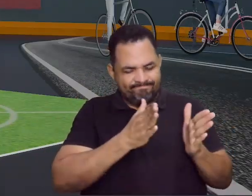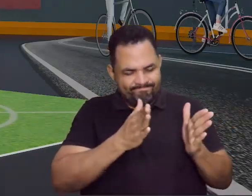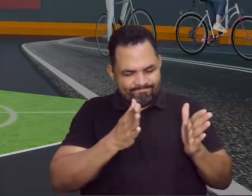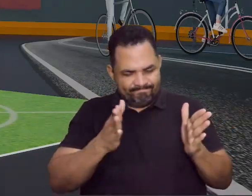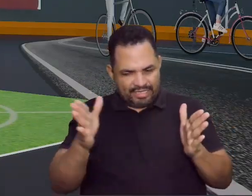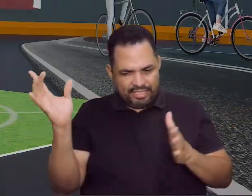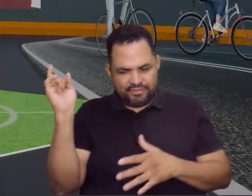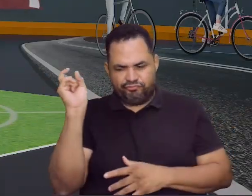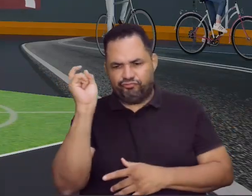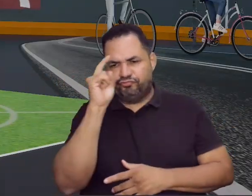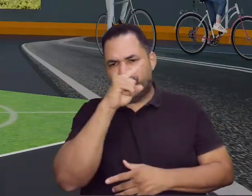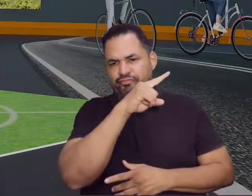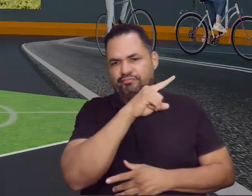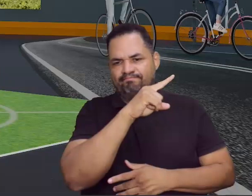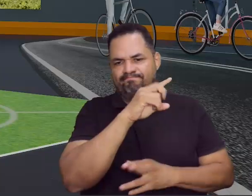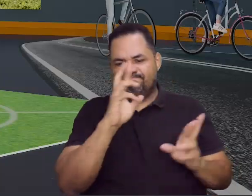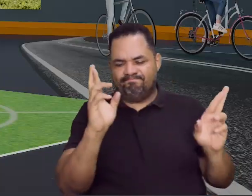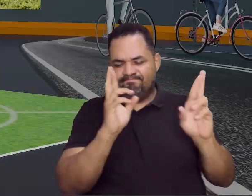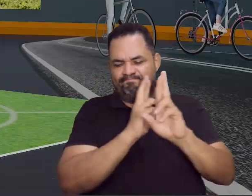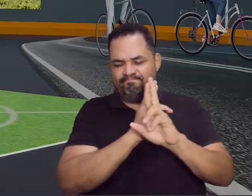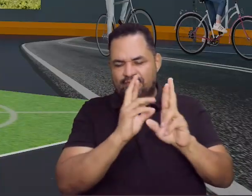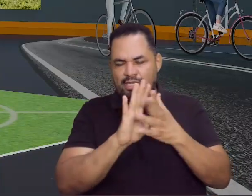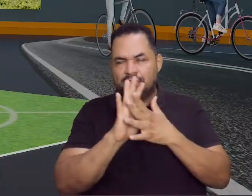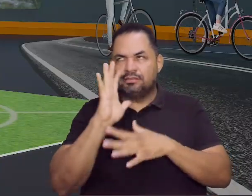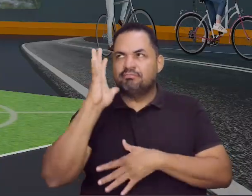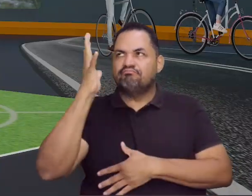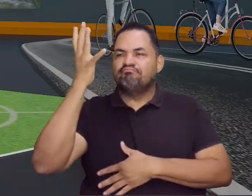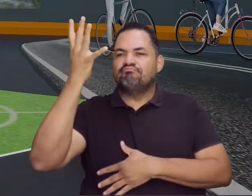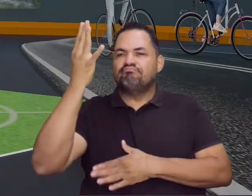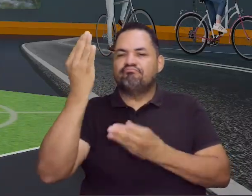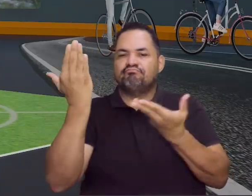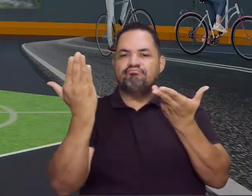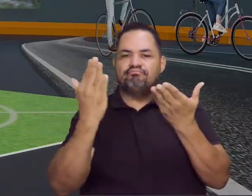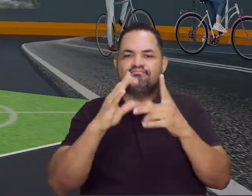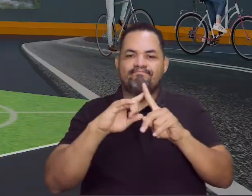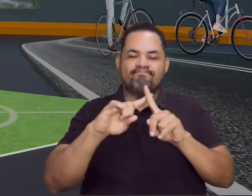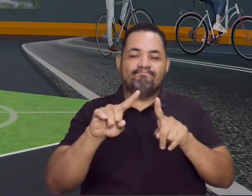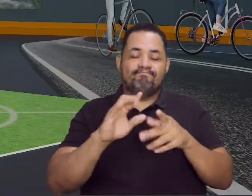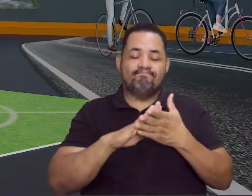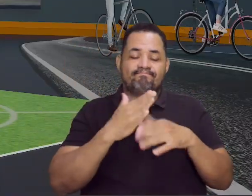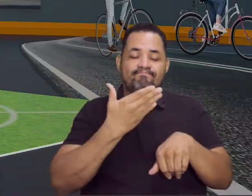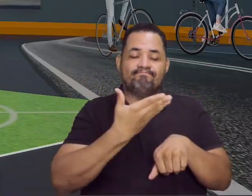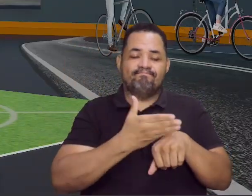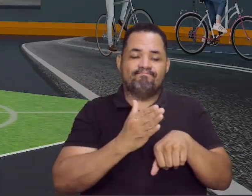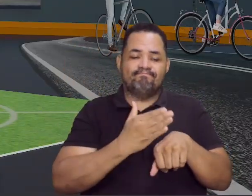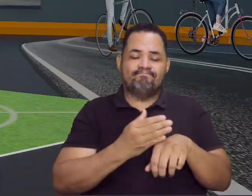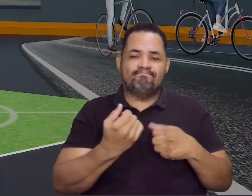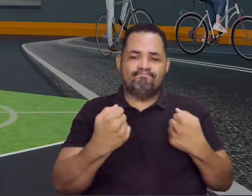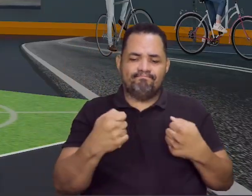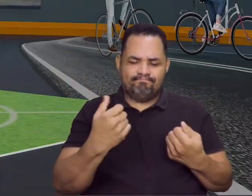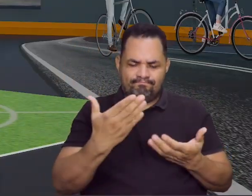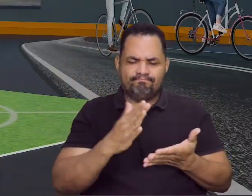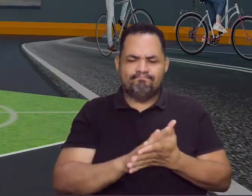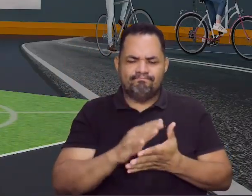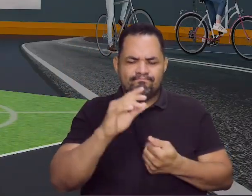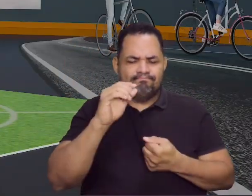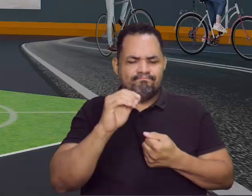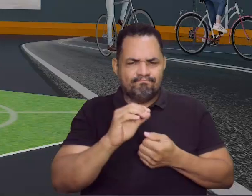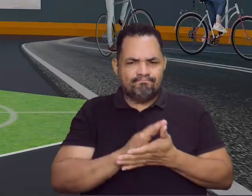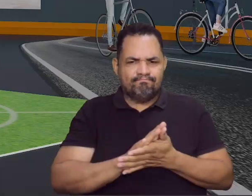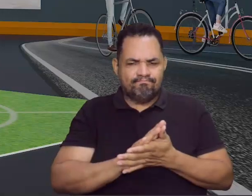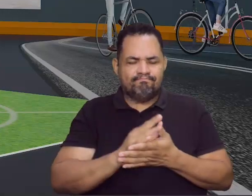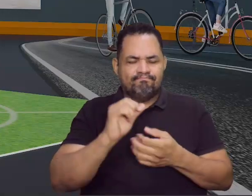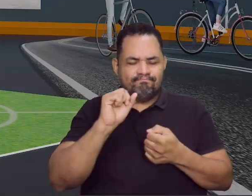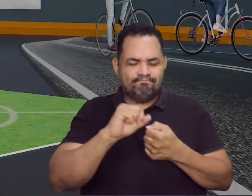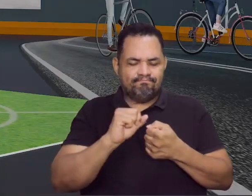complexo em relação ao nosso clima, mas as nossas práticas são possíveis de ser feitas, a maioria delas,